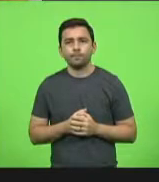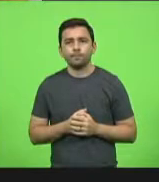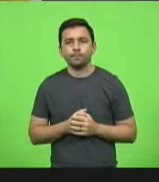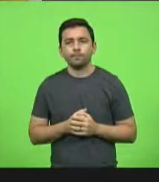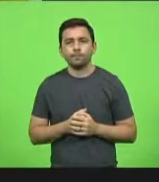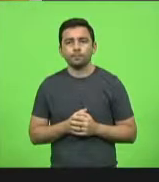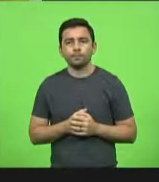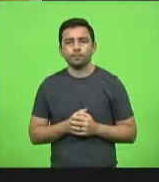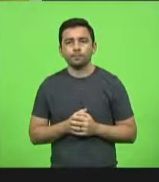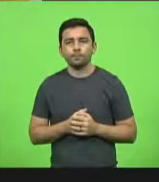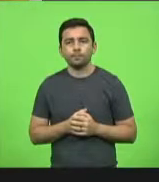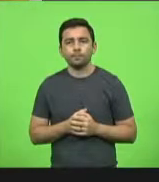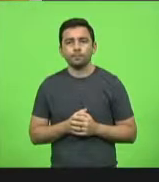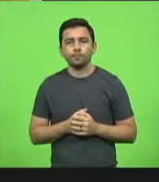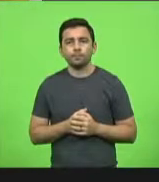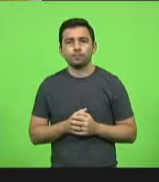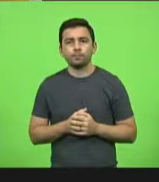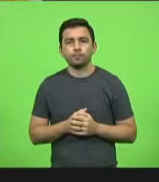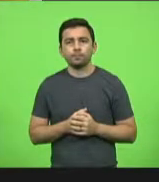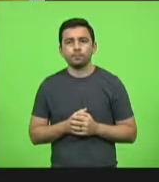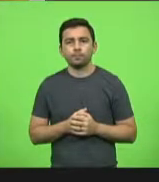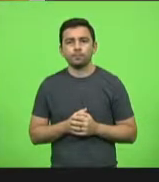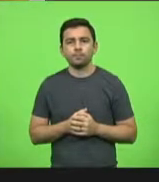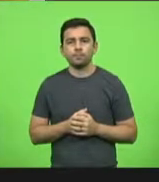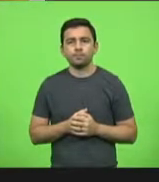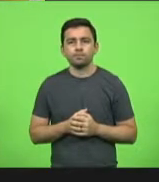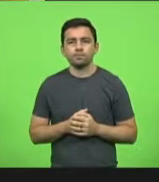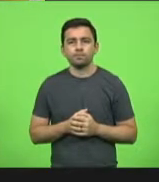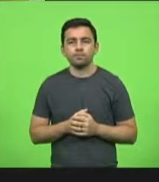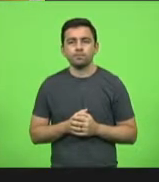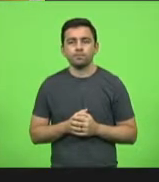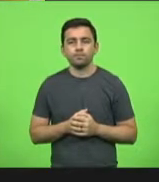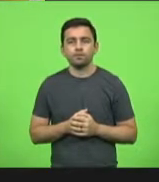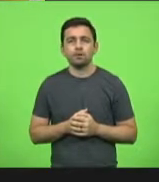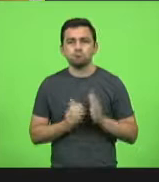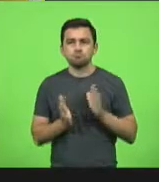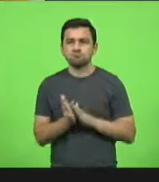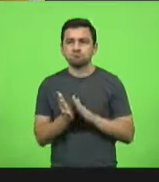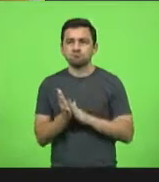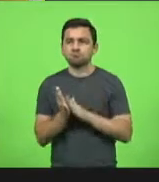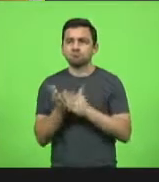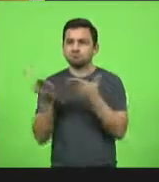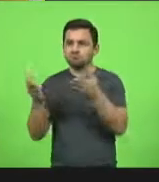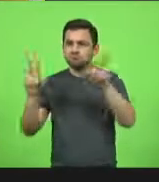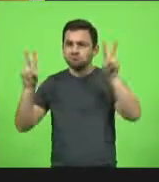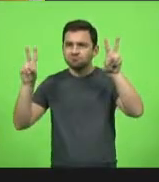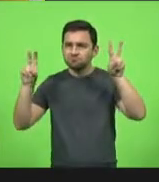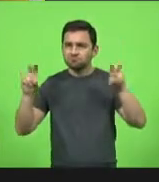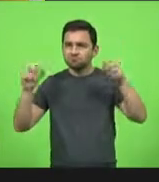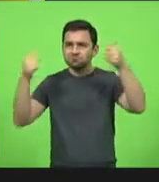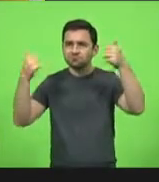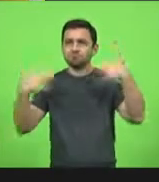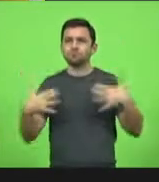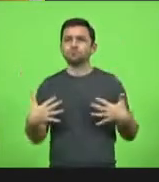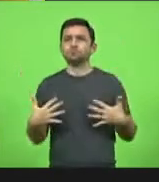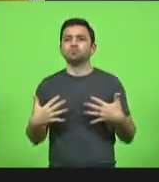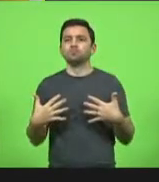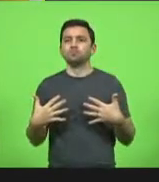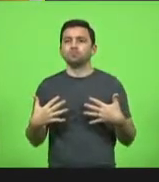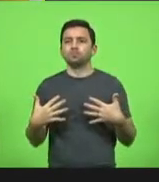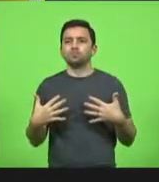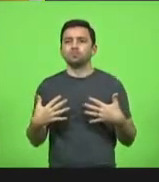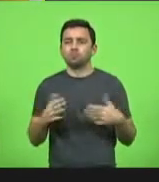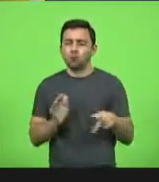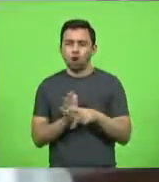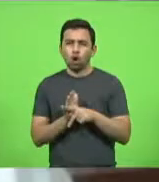Aliás, pode ficar à vontade, só vou procurar mais um número aqui, deputado Ada. Não quero parabenizar o tema que o senhor trouxe aí para